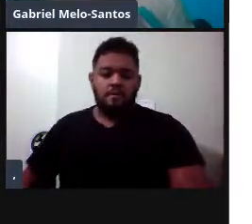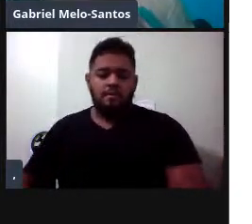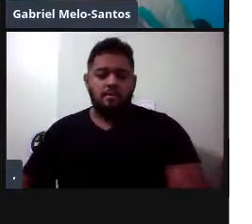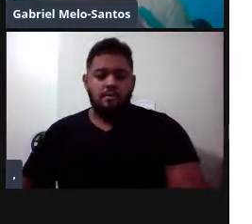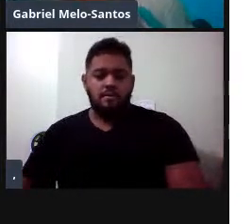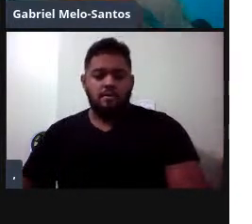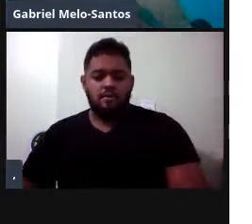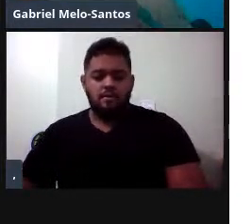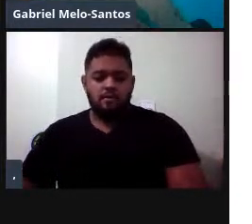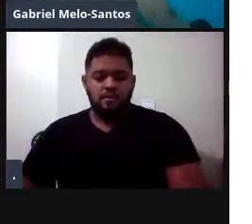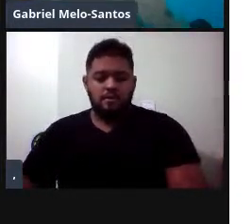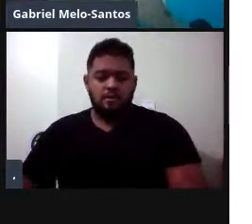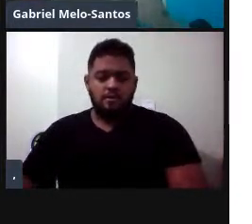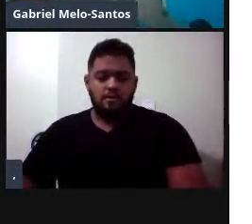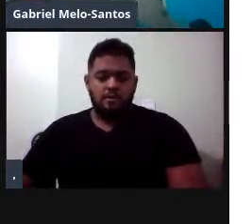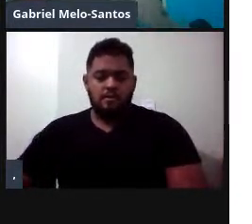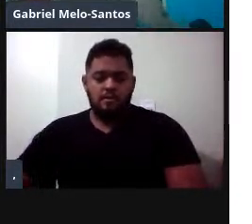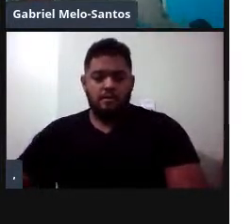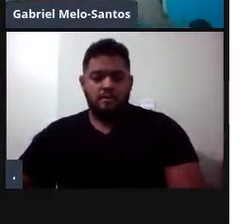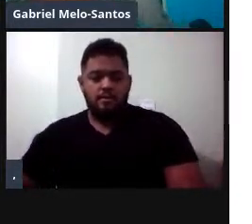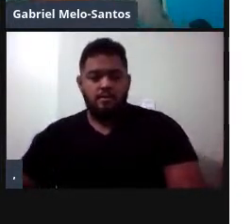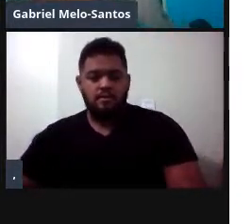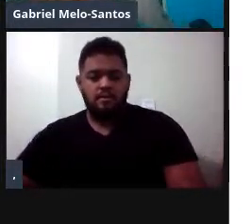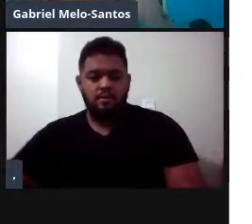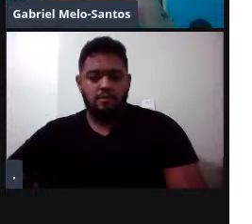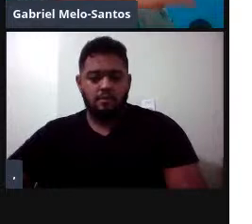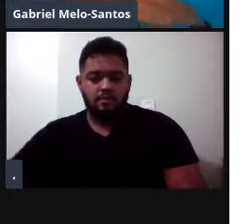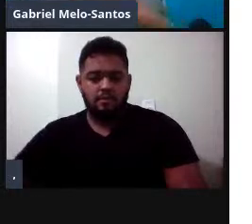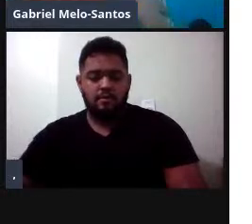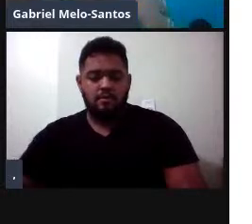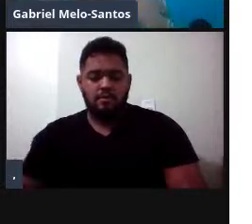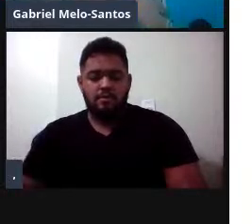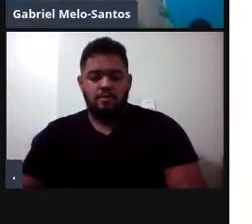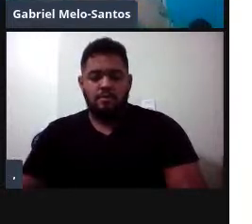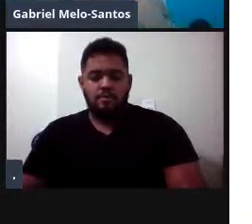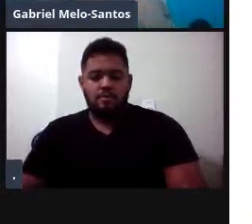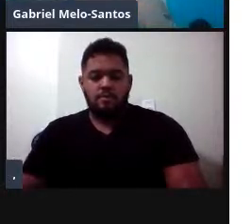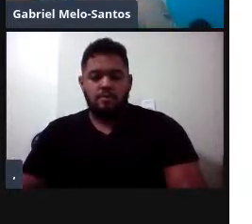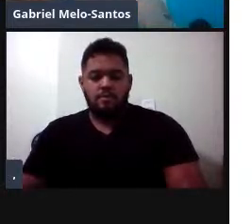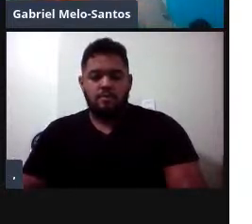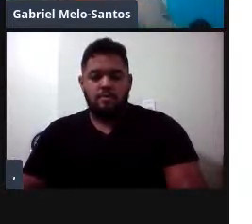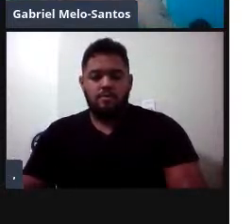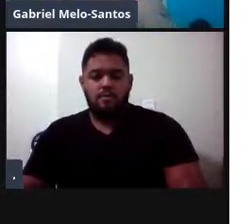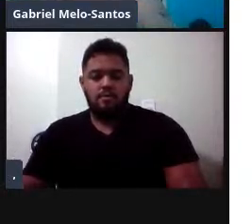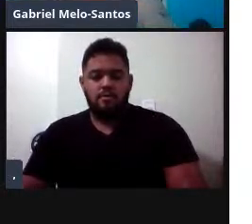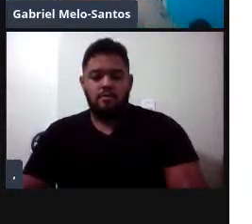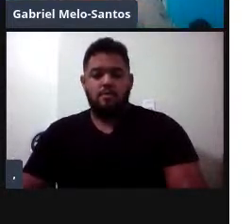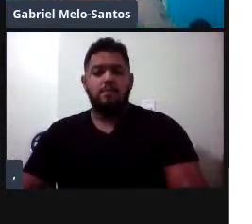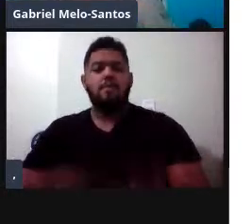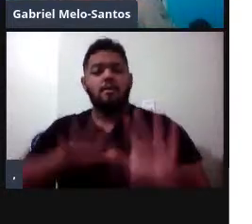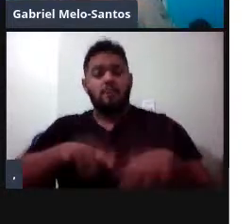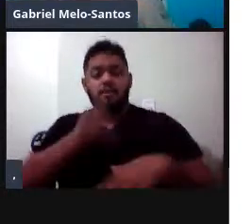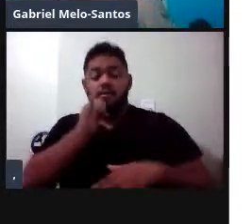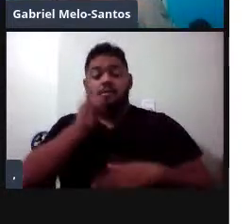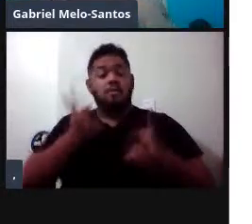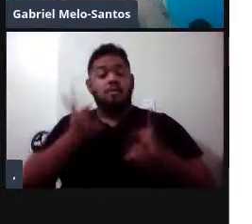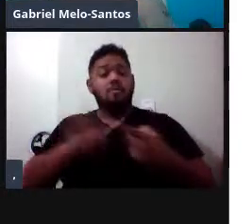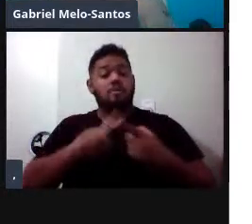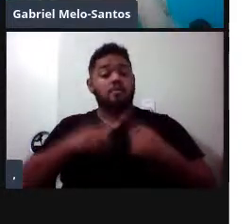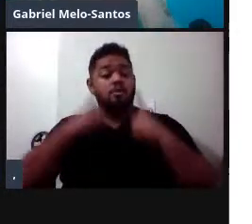O que é que ele vem? Ele está fazendo tração na fêmea, ele vem, vocaliza-se, esfrega nela, ele vai embora, ele continua vocalizando, aí ela vai atrás